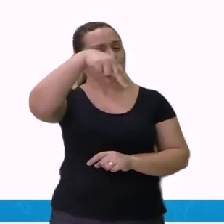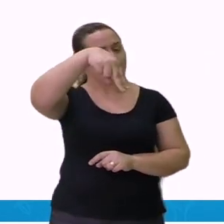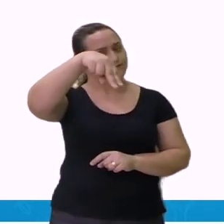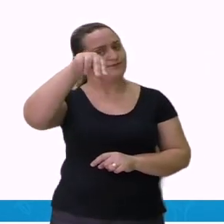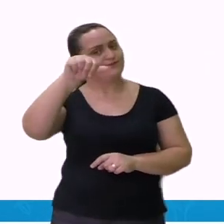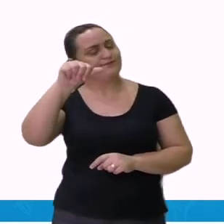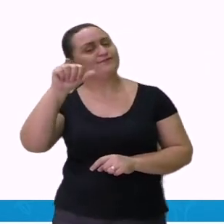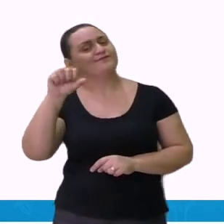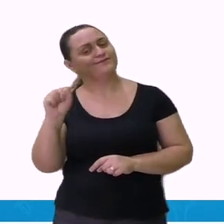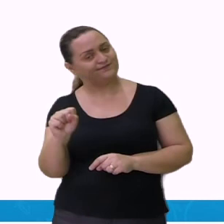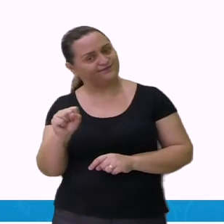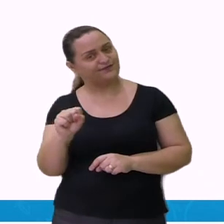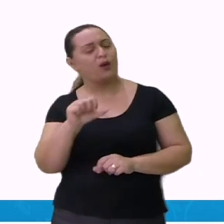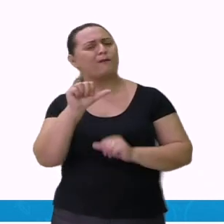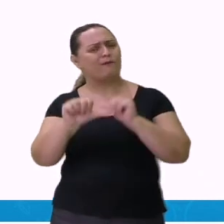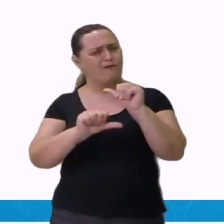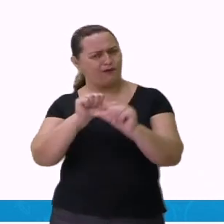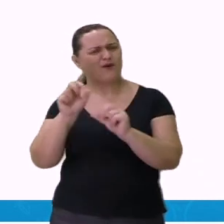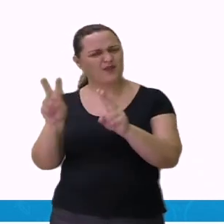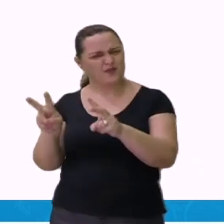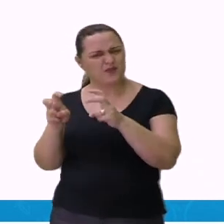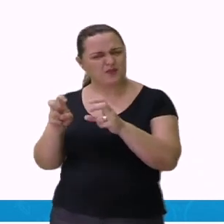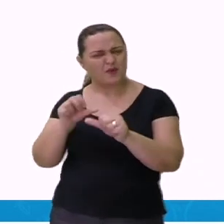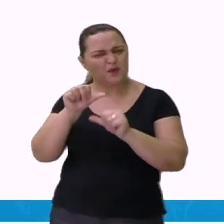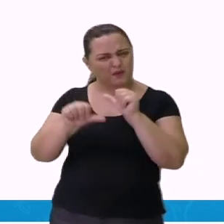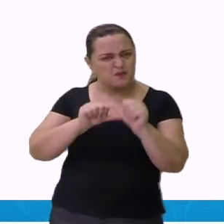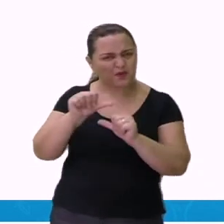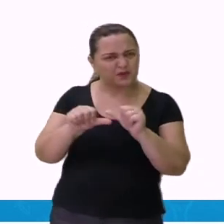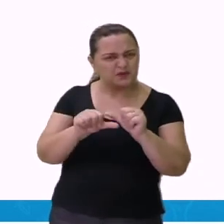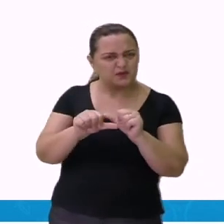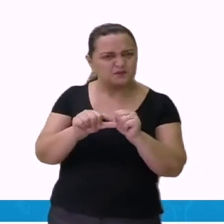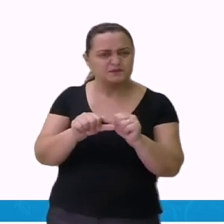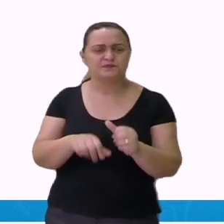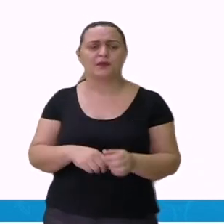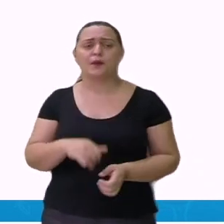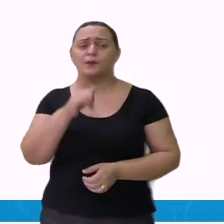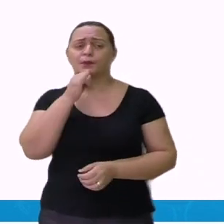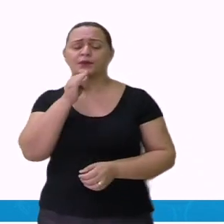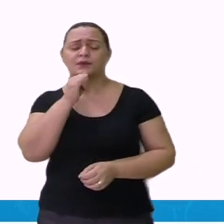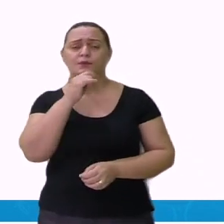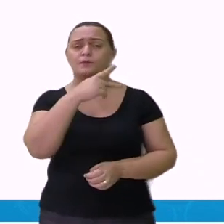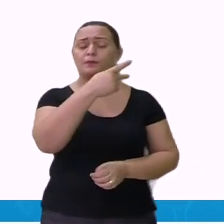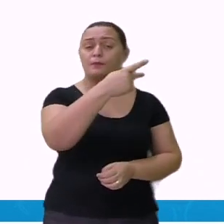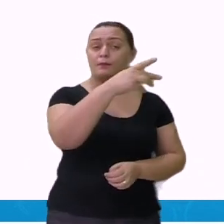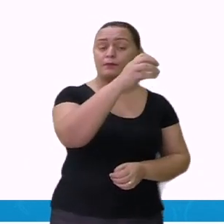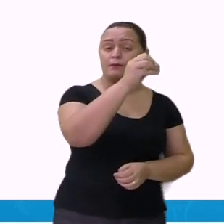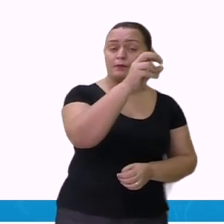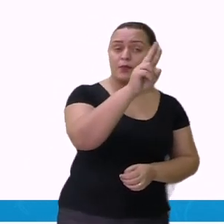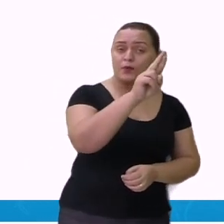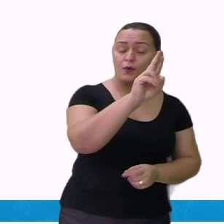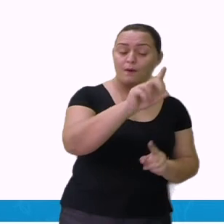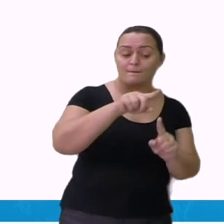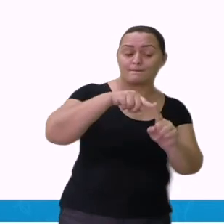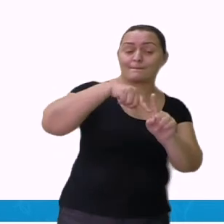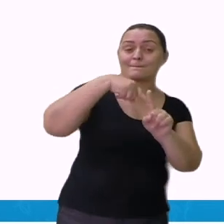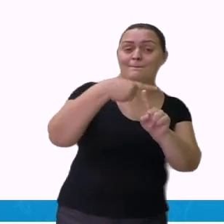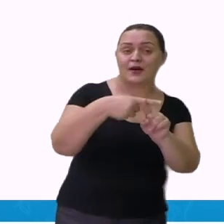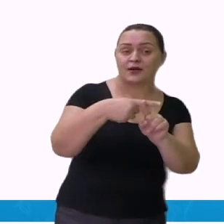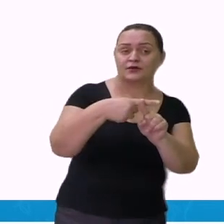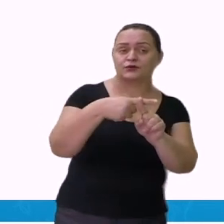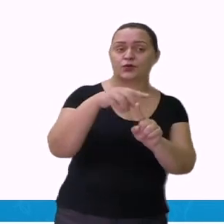Sempre no plural, acrescenta-se o S no final. Por mais O, pelo.